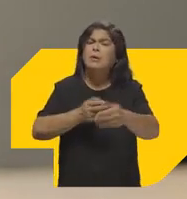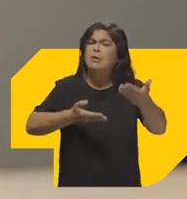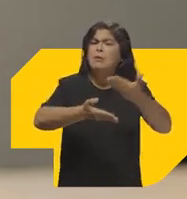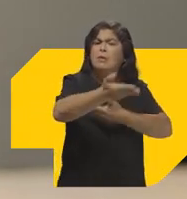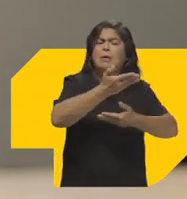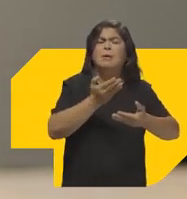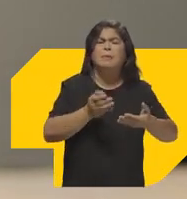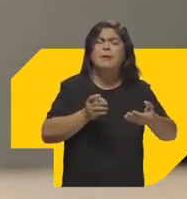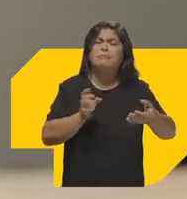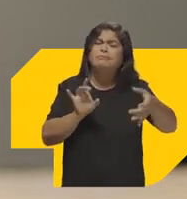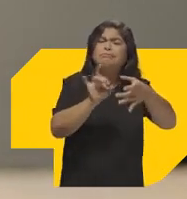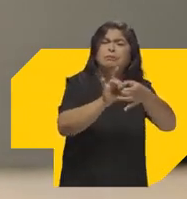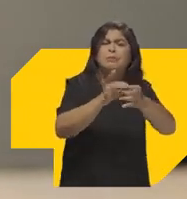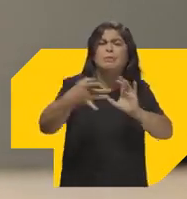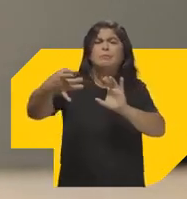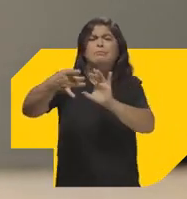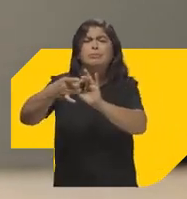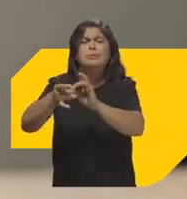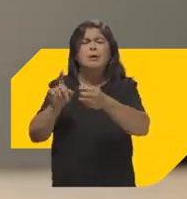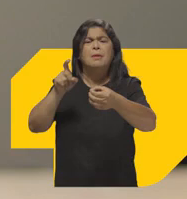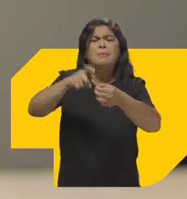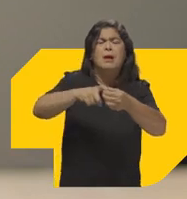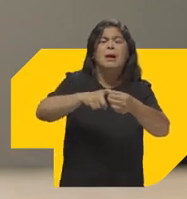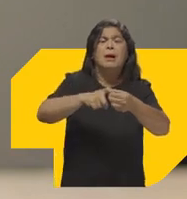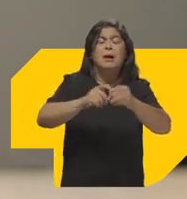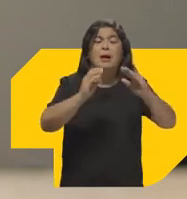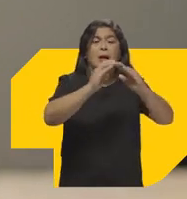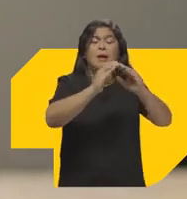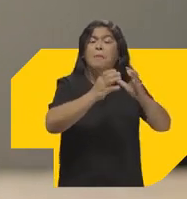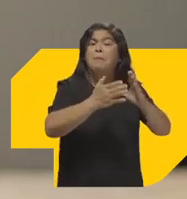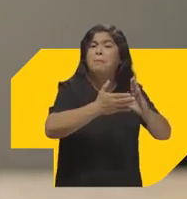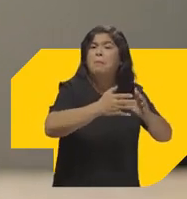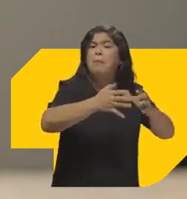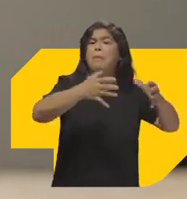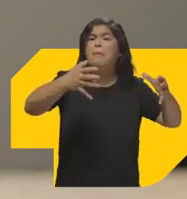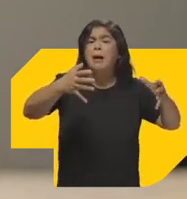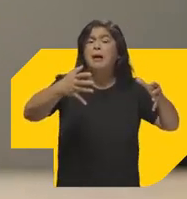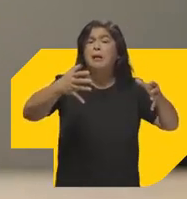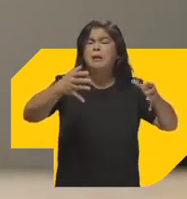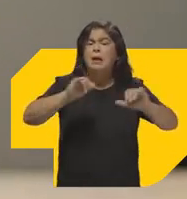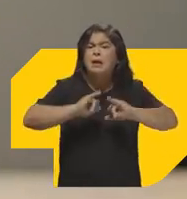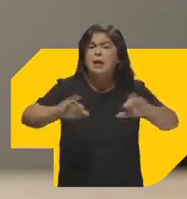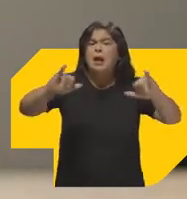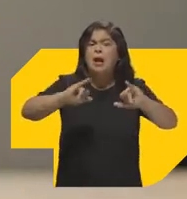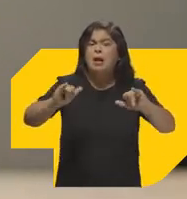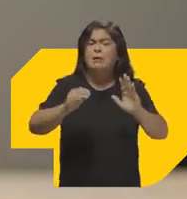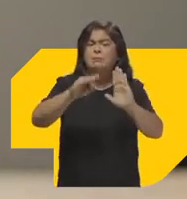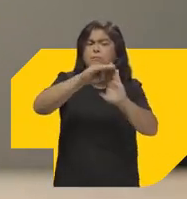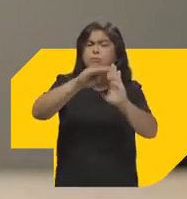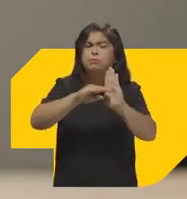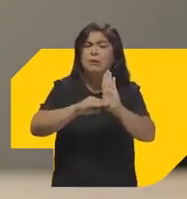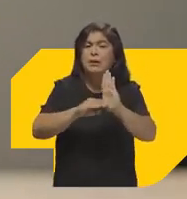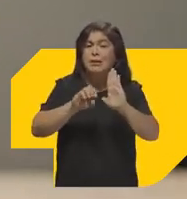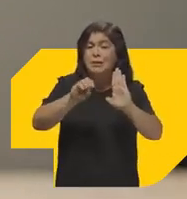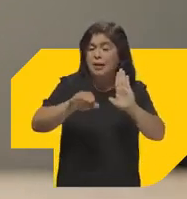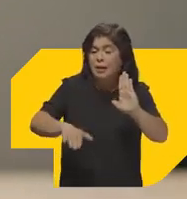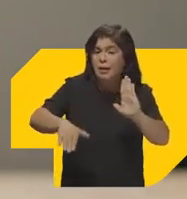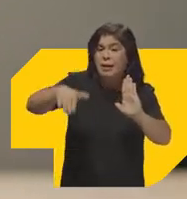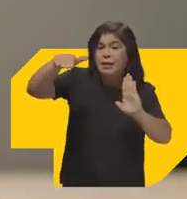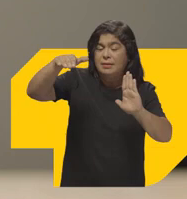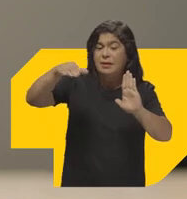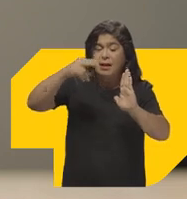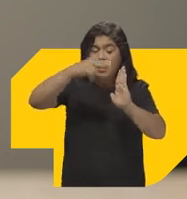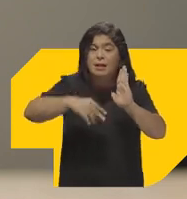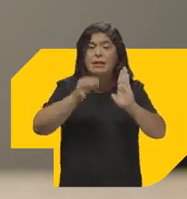a gente vai fazer parcerias com os municípios Para ampliar as vagas de creche Vamos também criar um programa Para ensinar as crianças a ler A escrever na idade